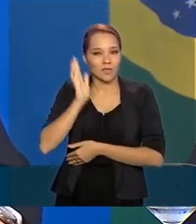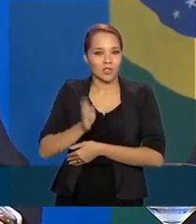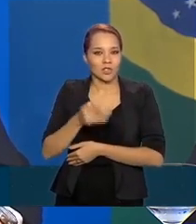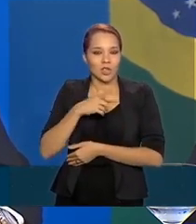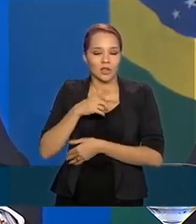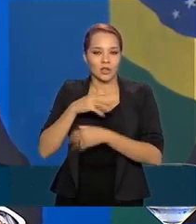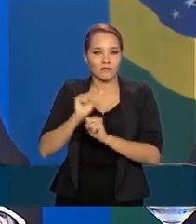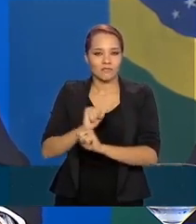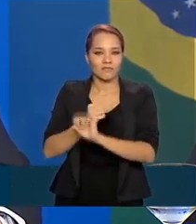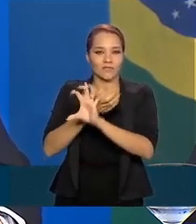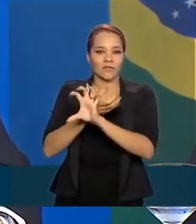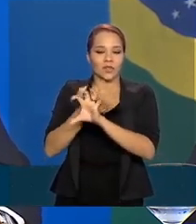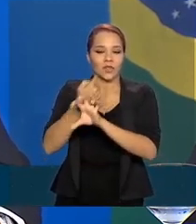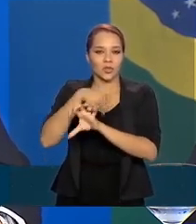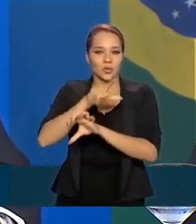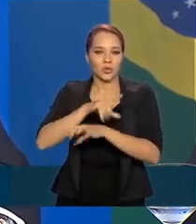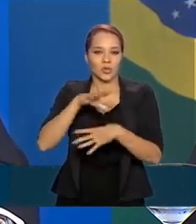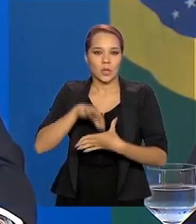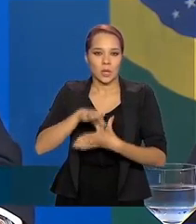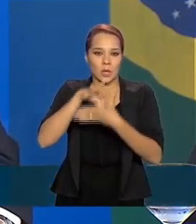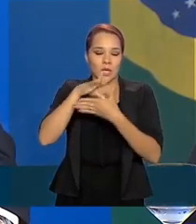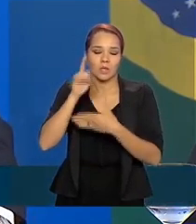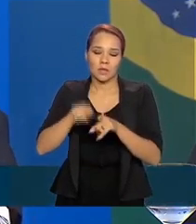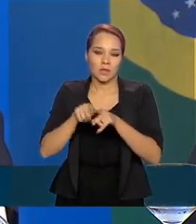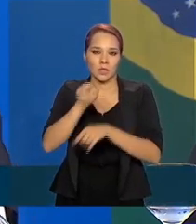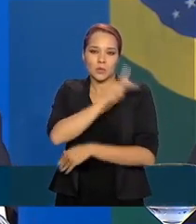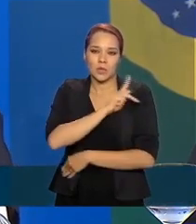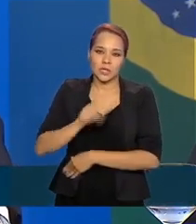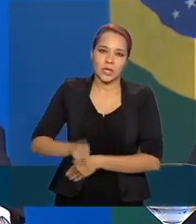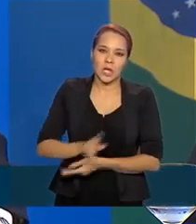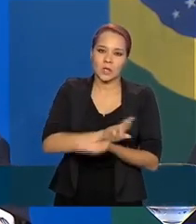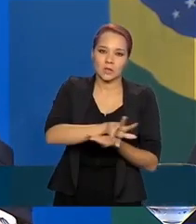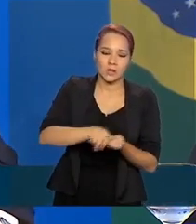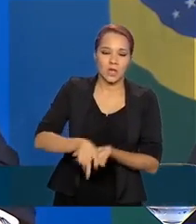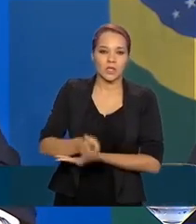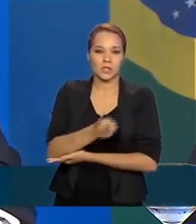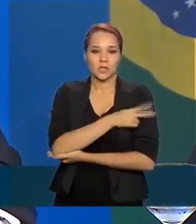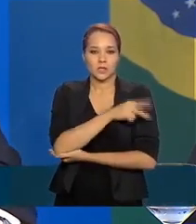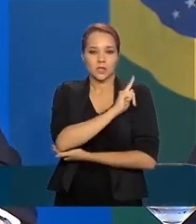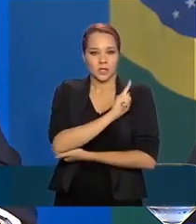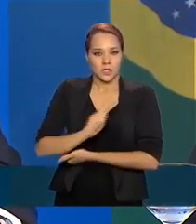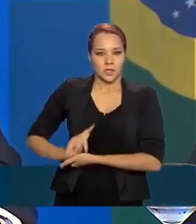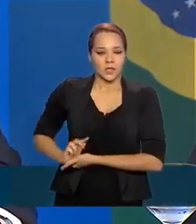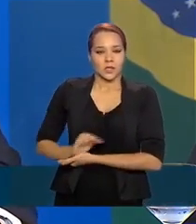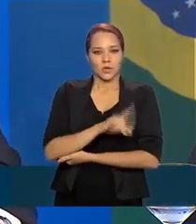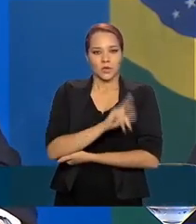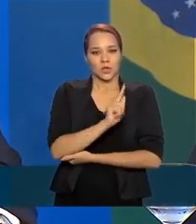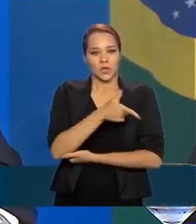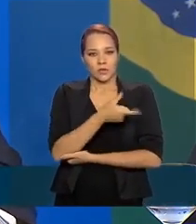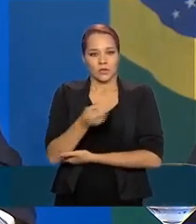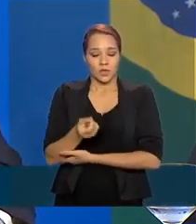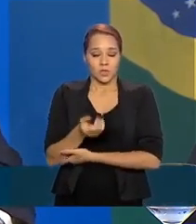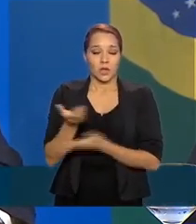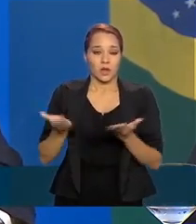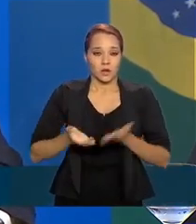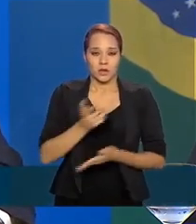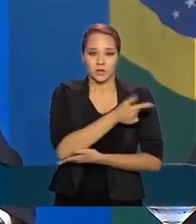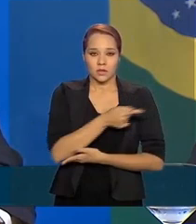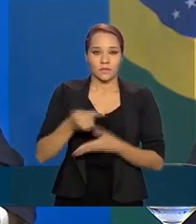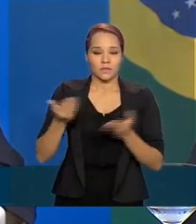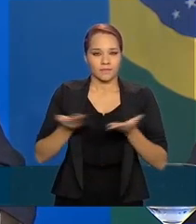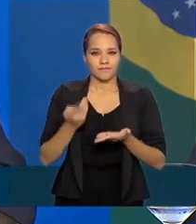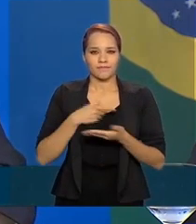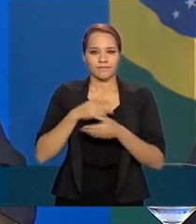teleconferência dos líderes, dos presidentes, chefes de Estado, chefes de governo do G20. E, agora, essa semana, uma